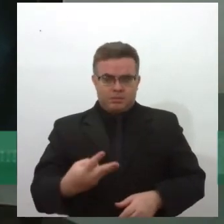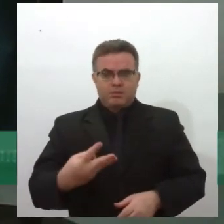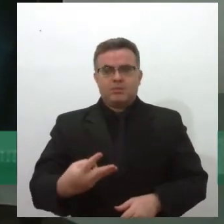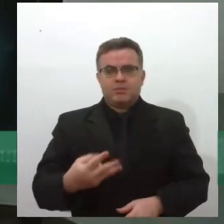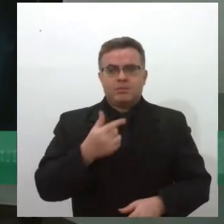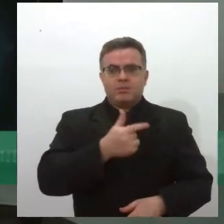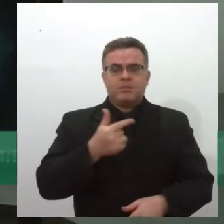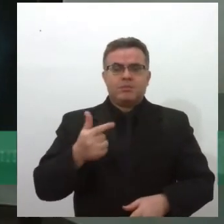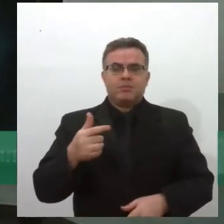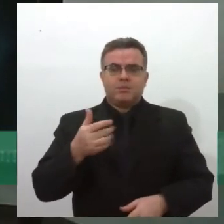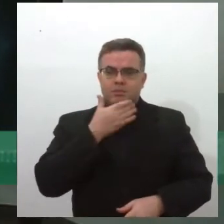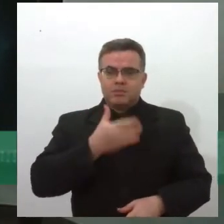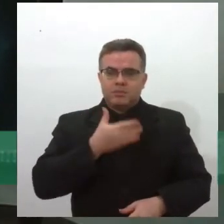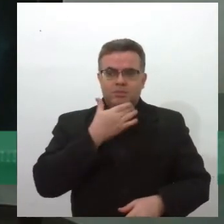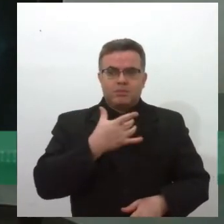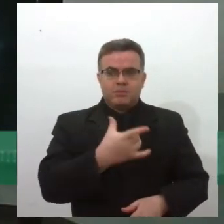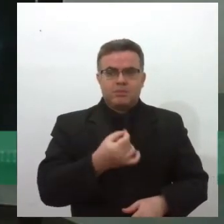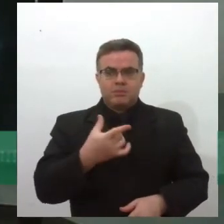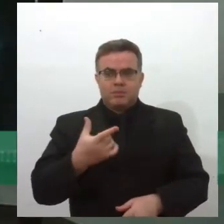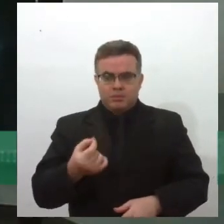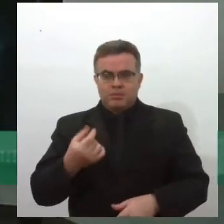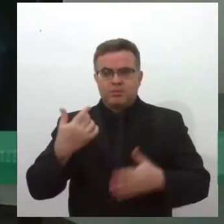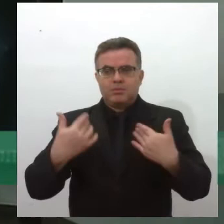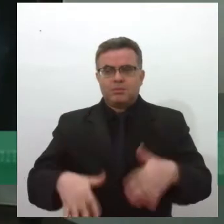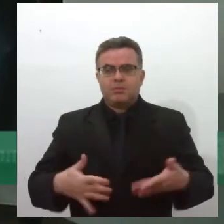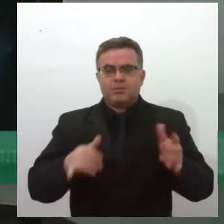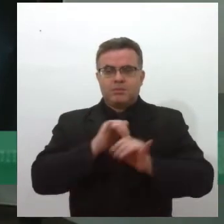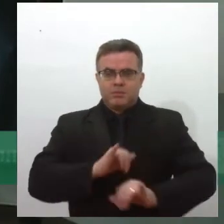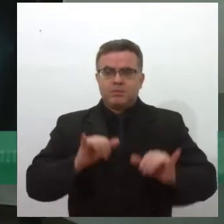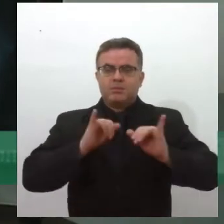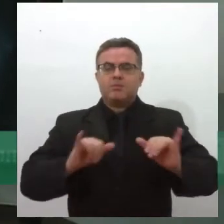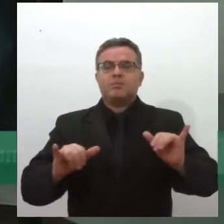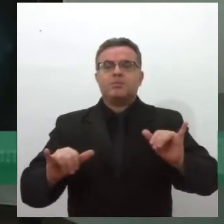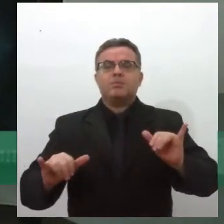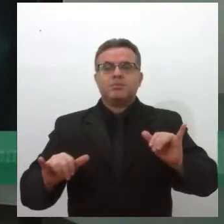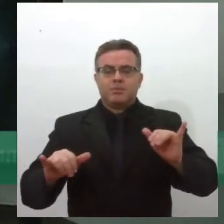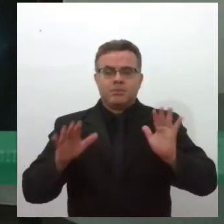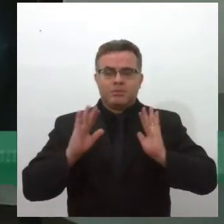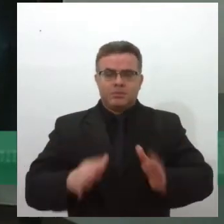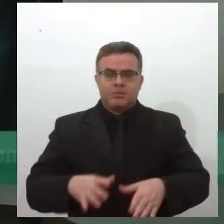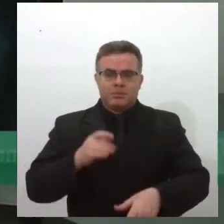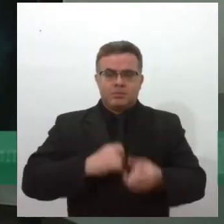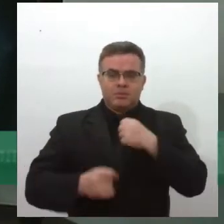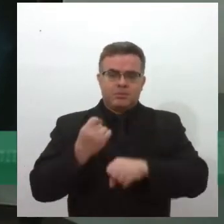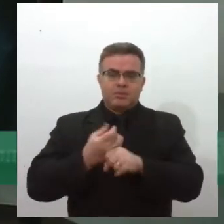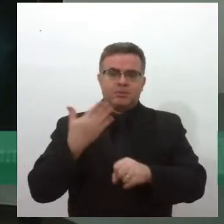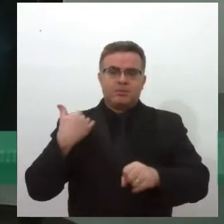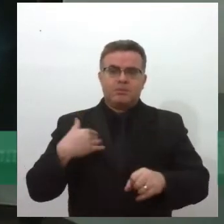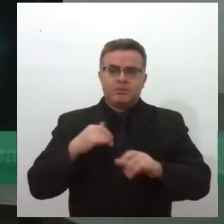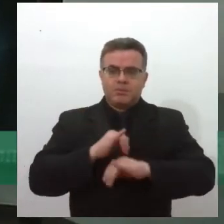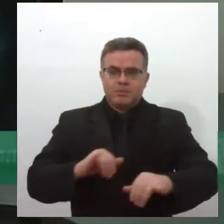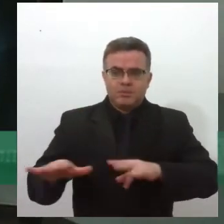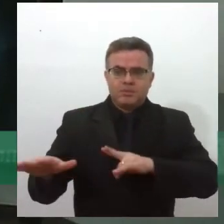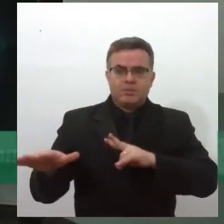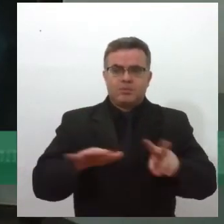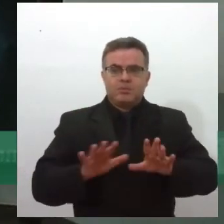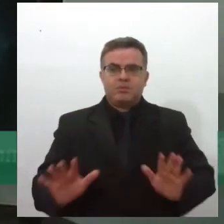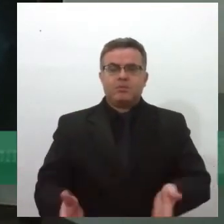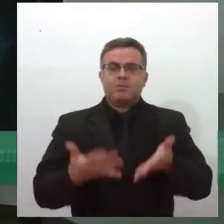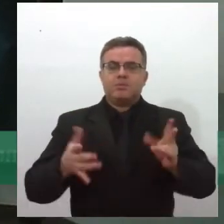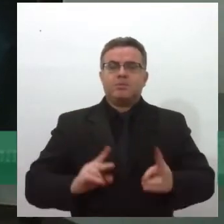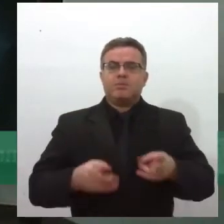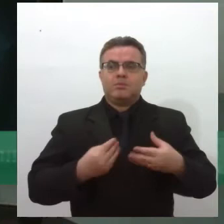22 de setembro de 2020, né? Que foi publicada no Diário Oficial do ano passado que institui a Semana Estadual de Mobilização de